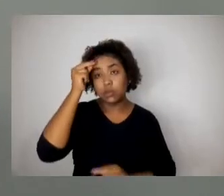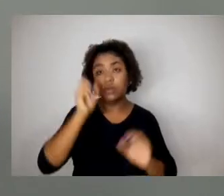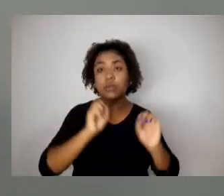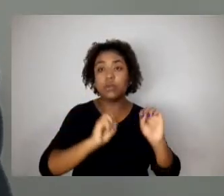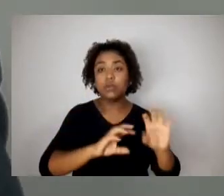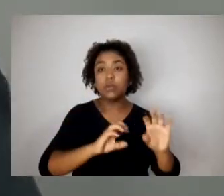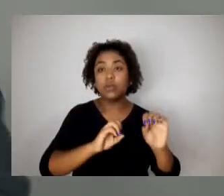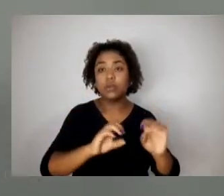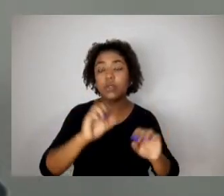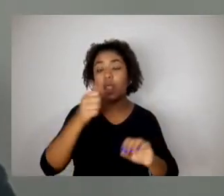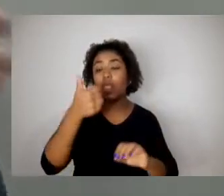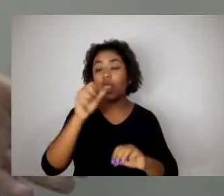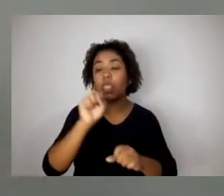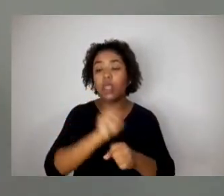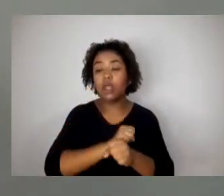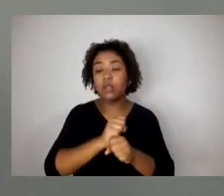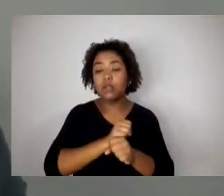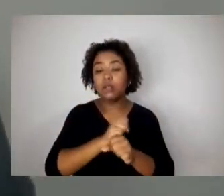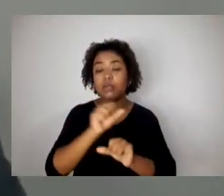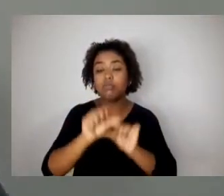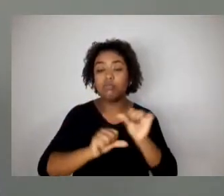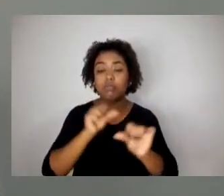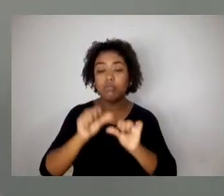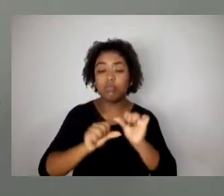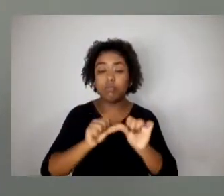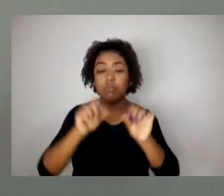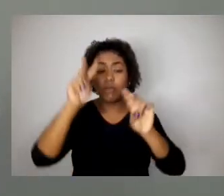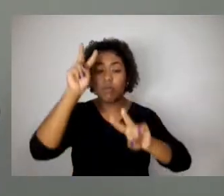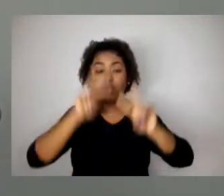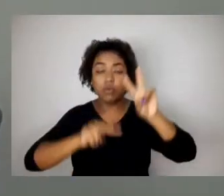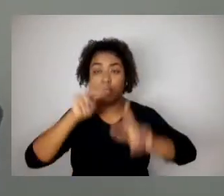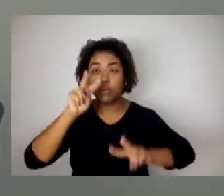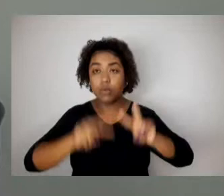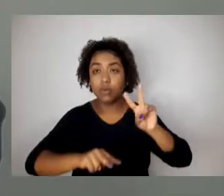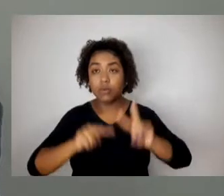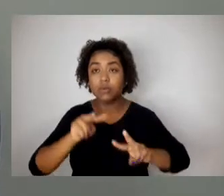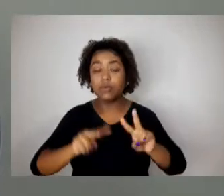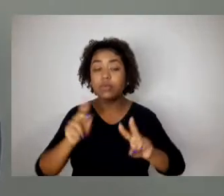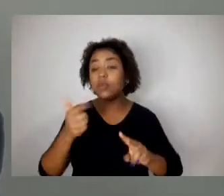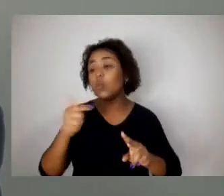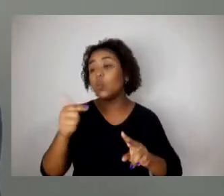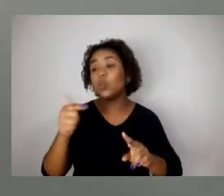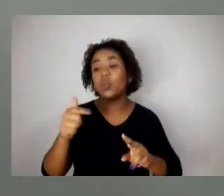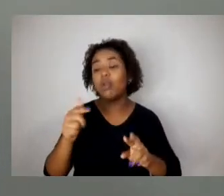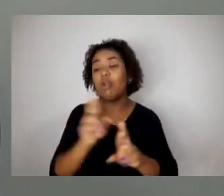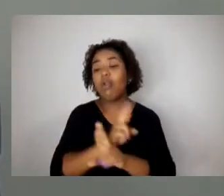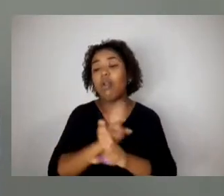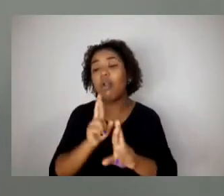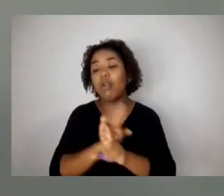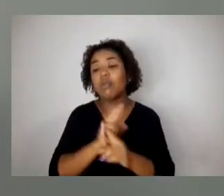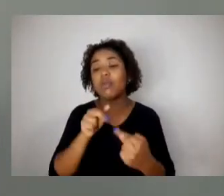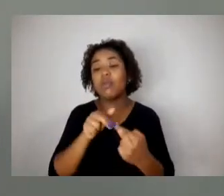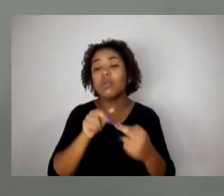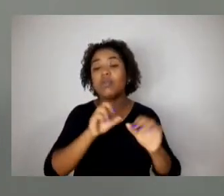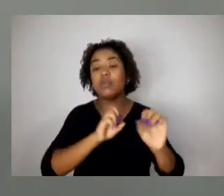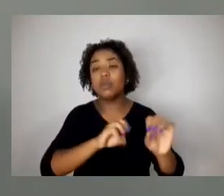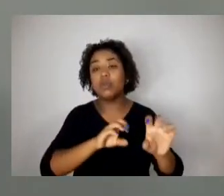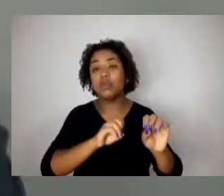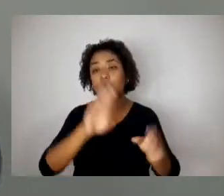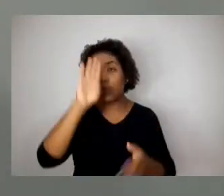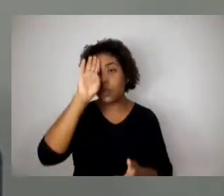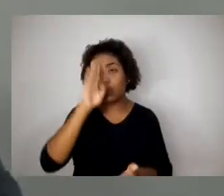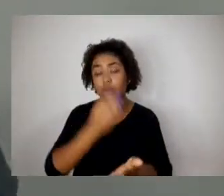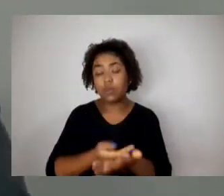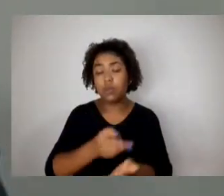E coisas que não têm nada a ver com a questão do ensino propriamente. Então, eu acredito que o professor de português vai continuar ensinando português,